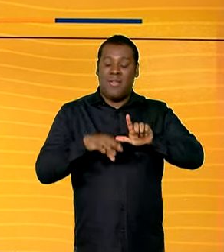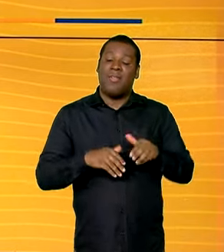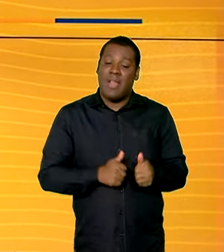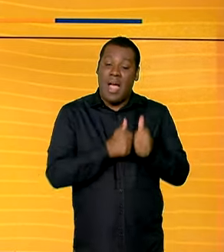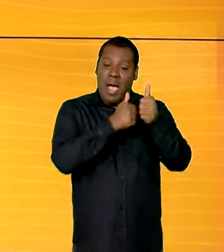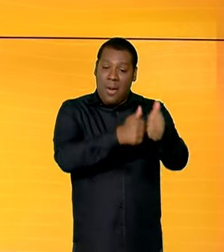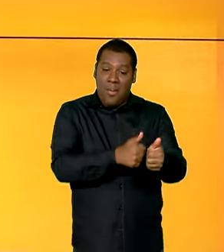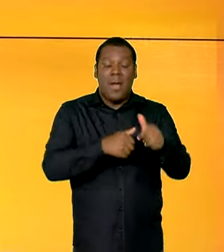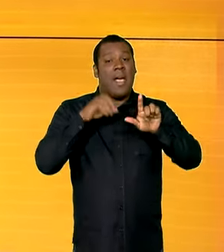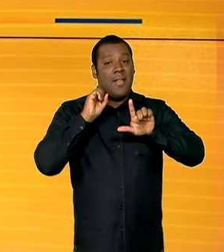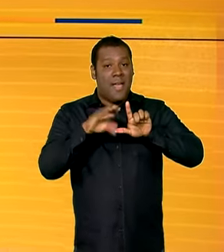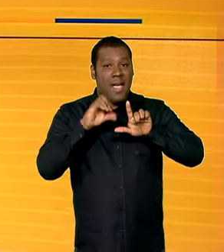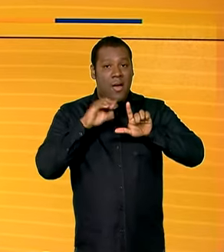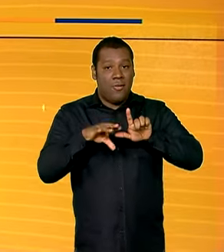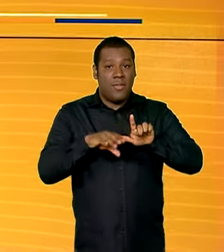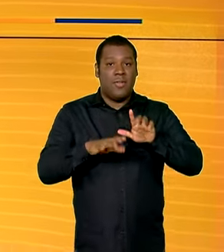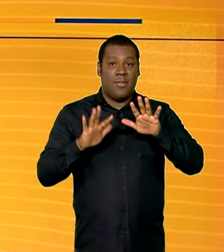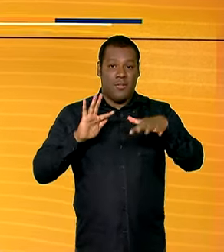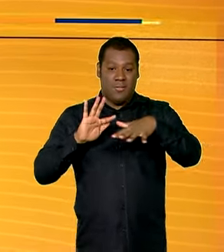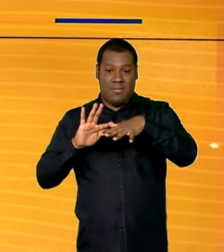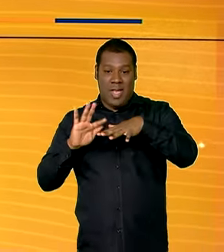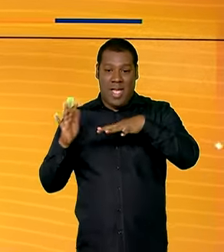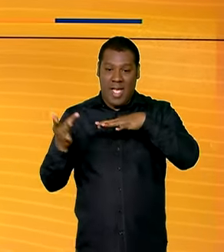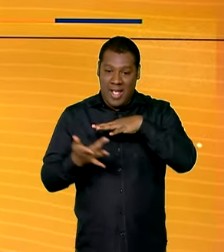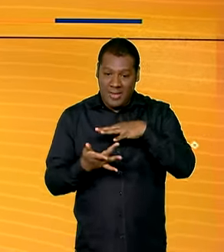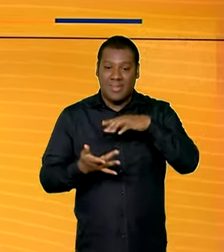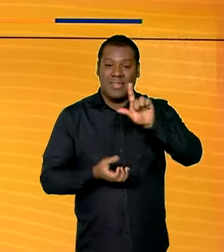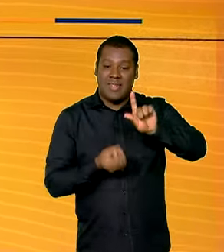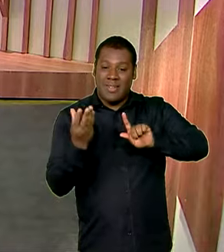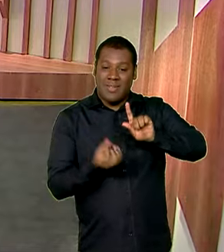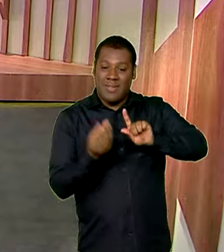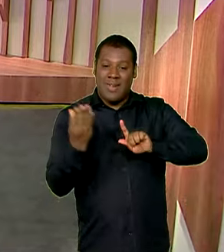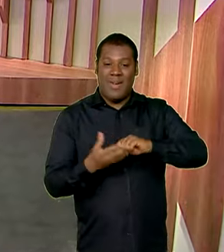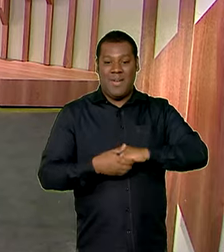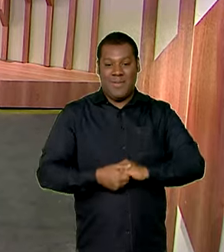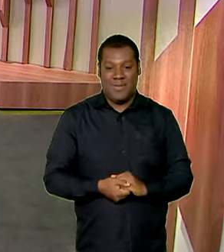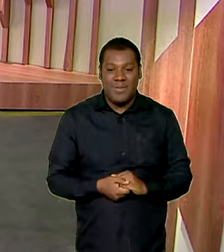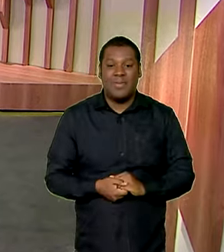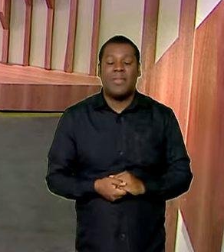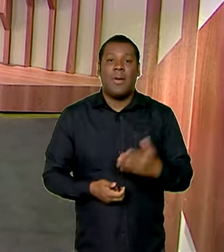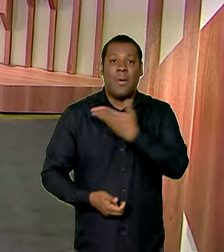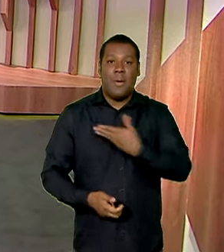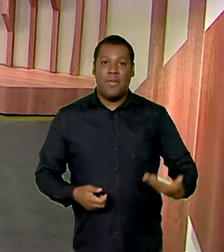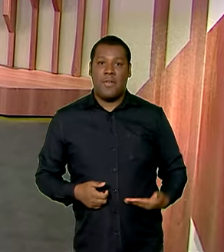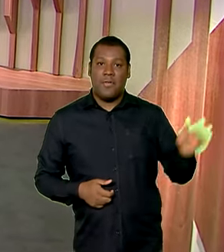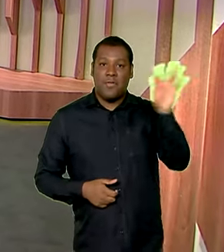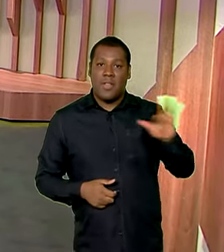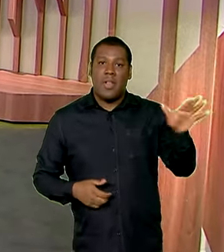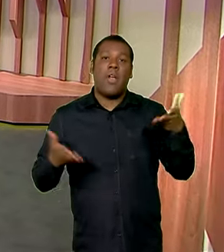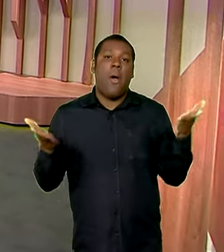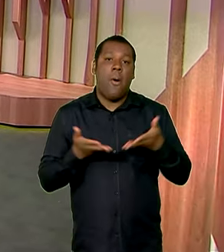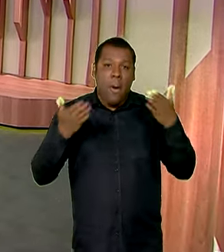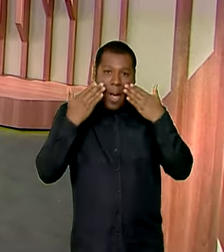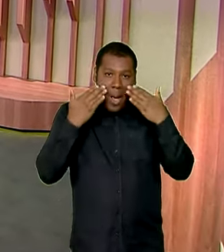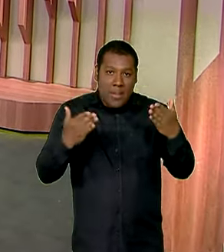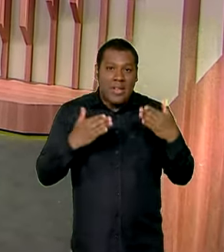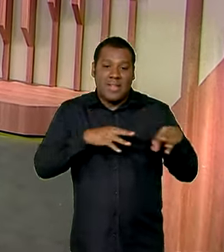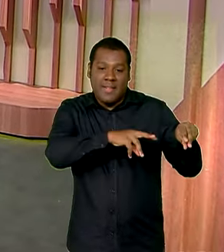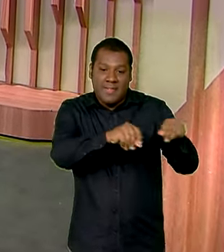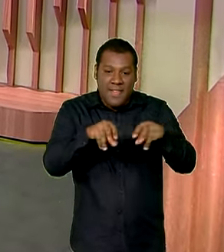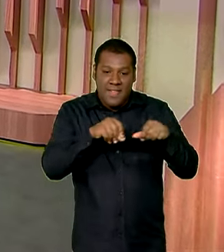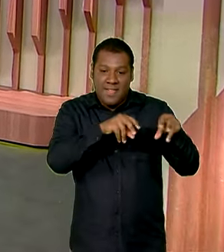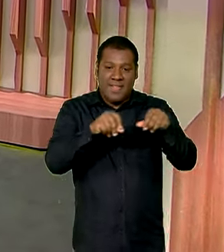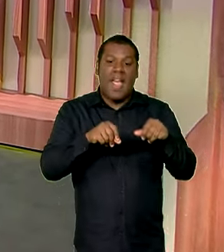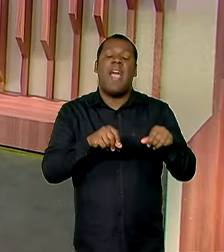acompanhar também ao vivo pelas redes sociais do Canal Gov. O governo federal apresenta hoje o programa Terra da